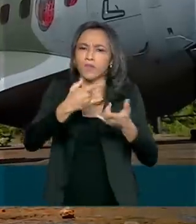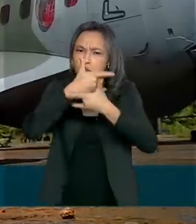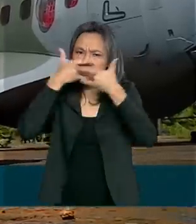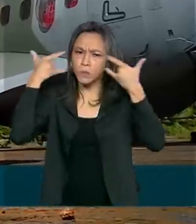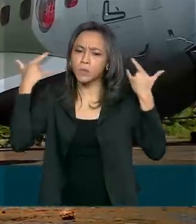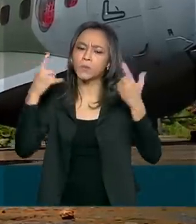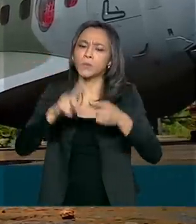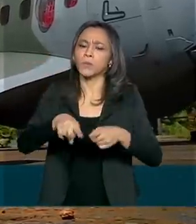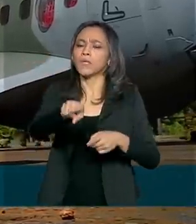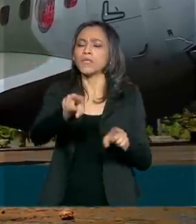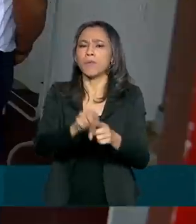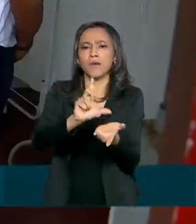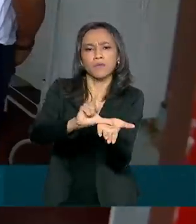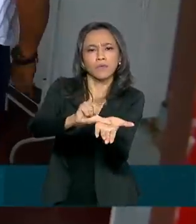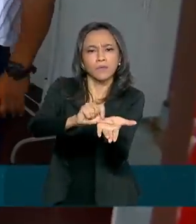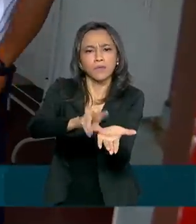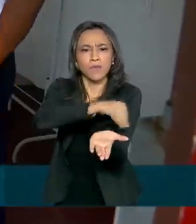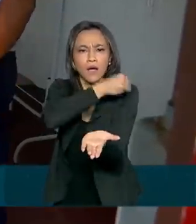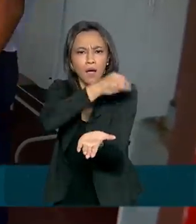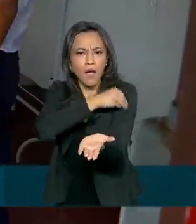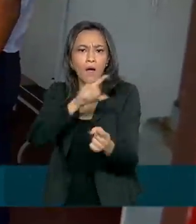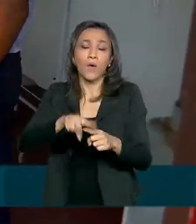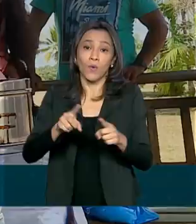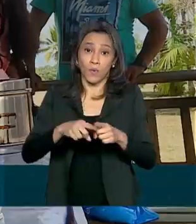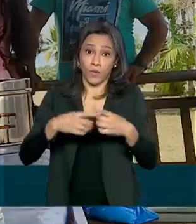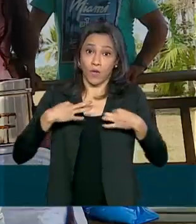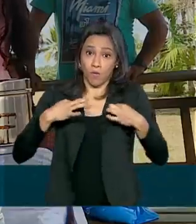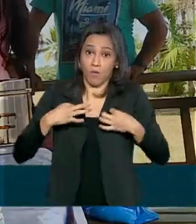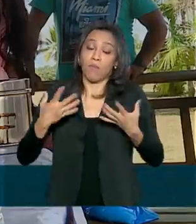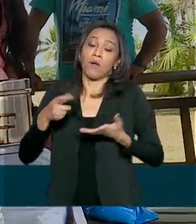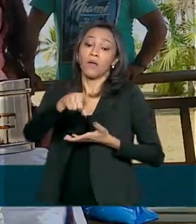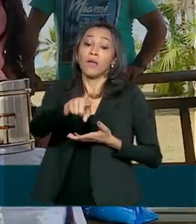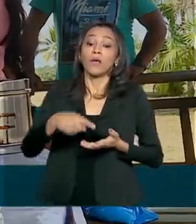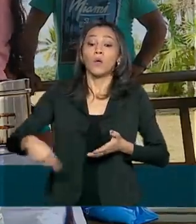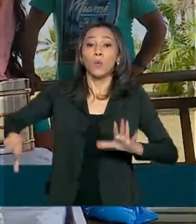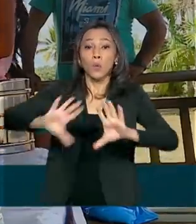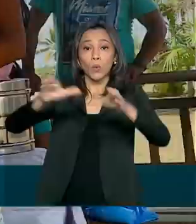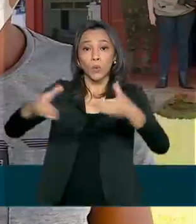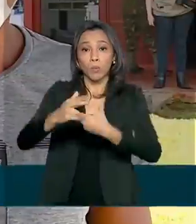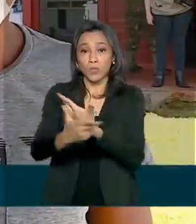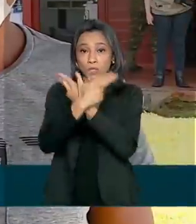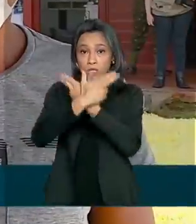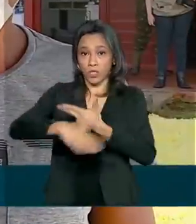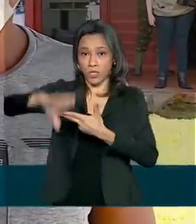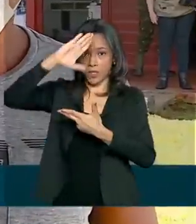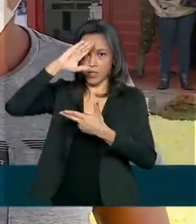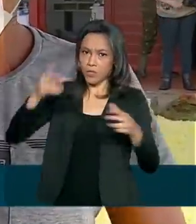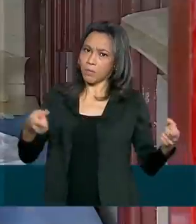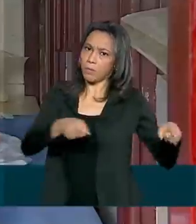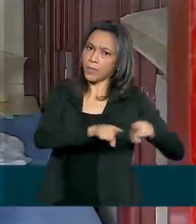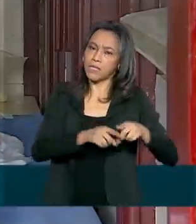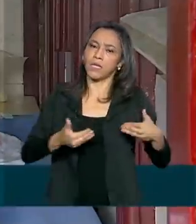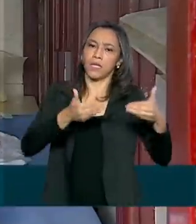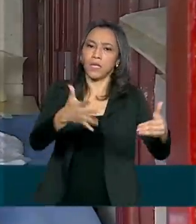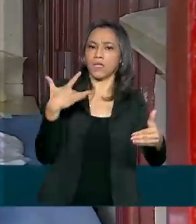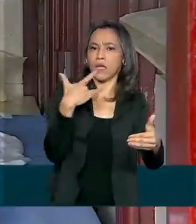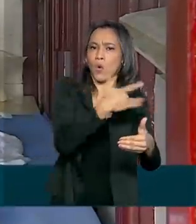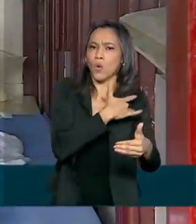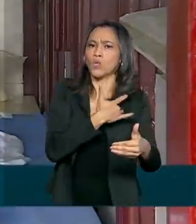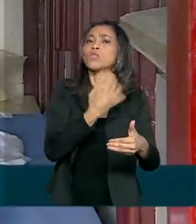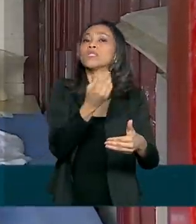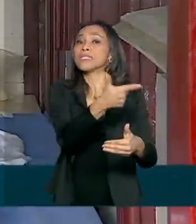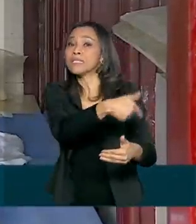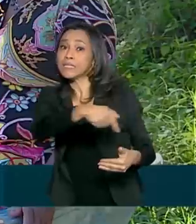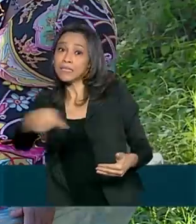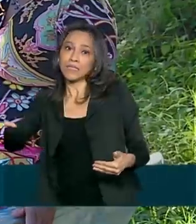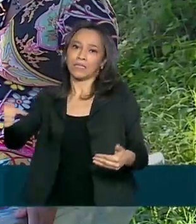macacões e álcool em gel. Além das Forças Armadas, Ministério da Defesa e da Saúde atuaram aqui. Foram sete dias